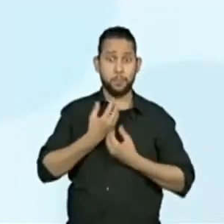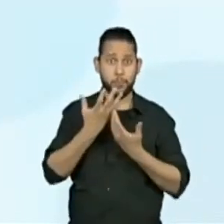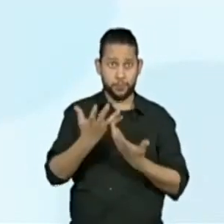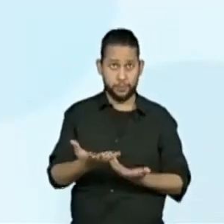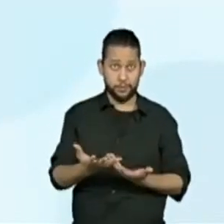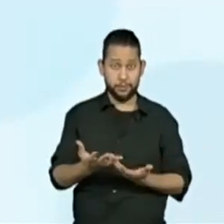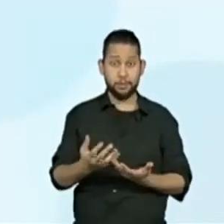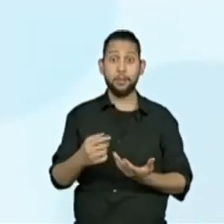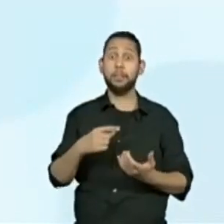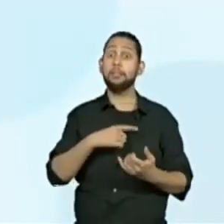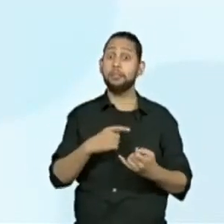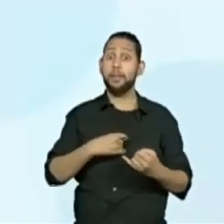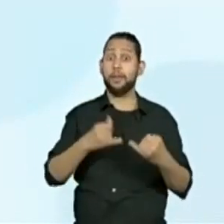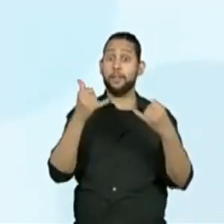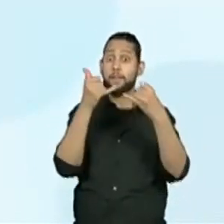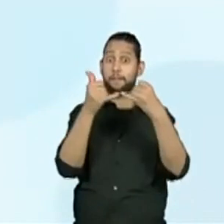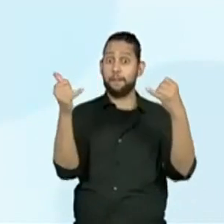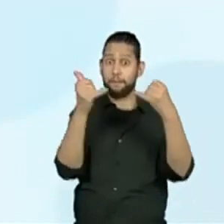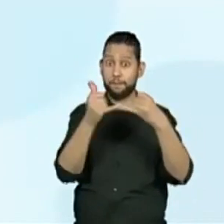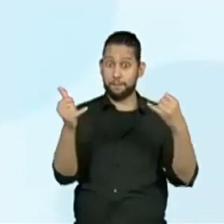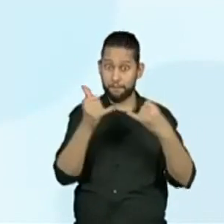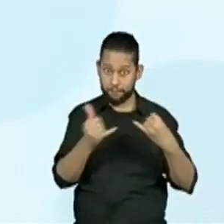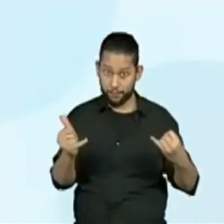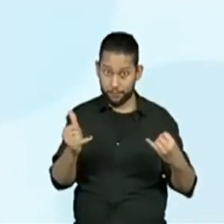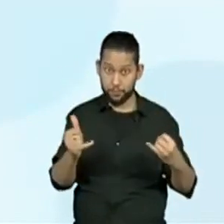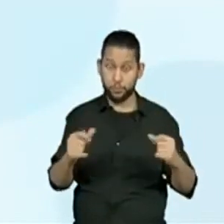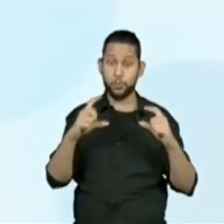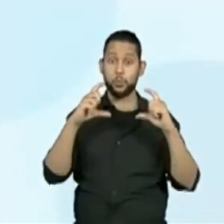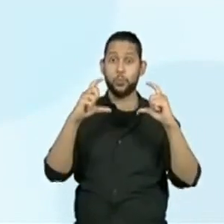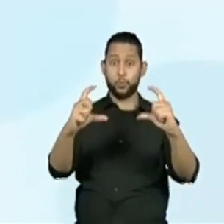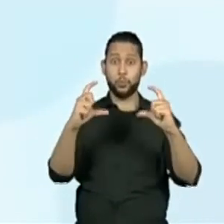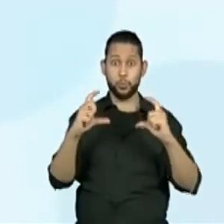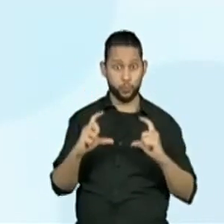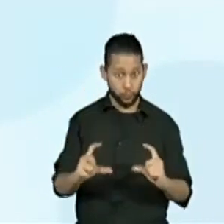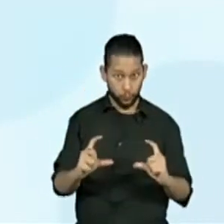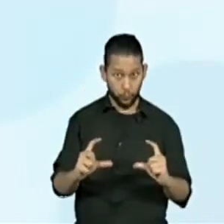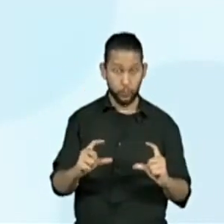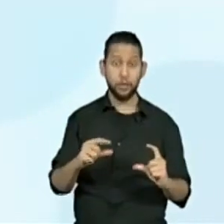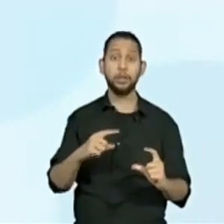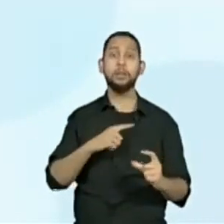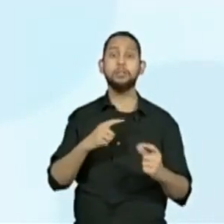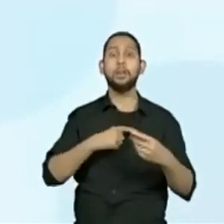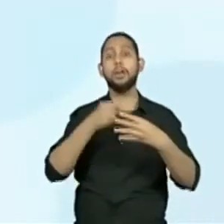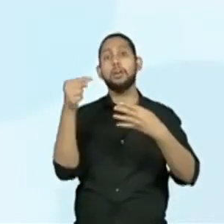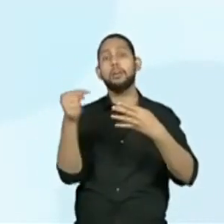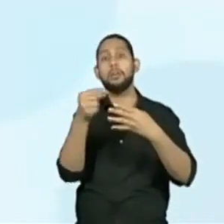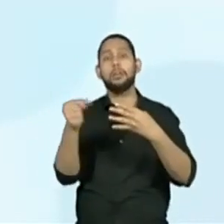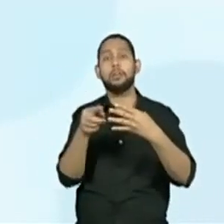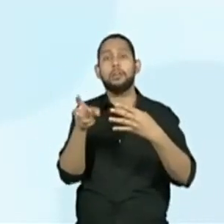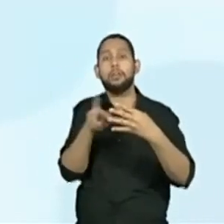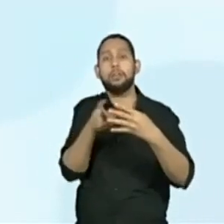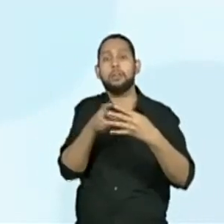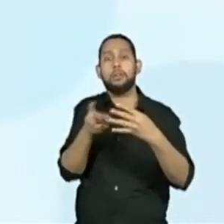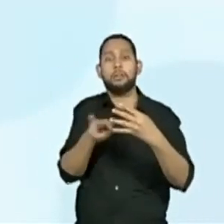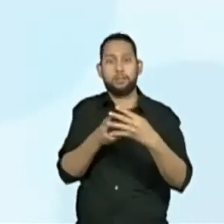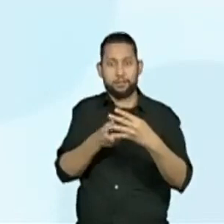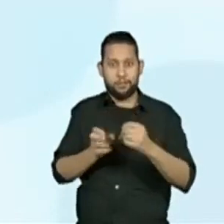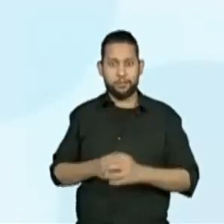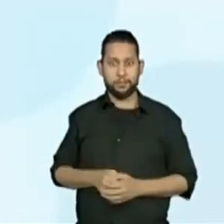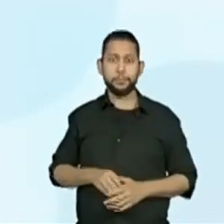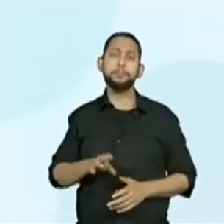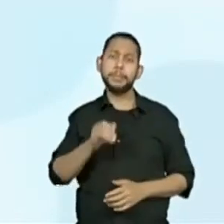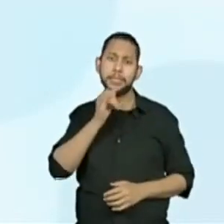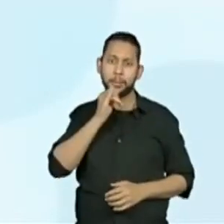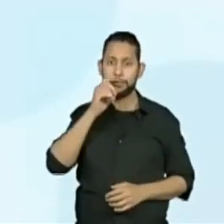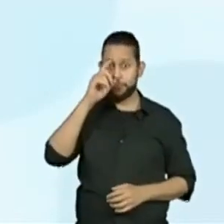versos, estrofes e rimas. Vamos identificar no trecho do poema lido? Ou seja, ontem